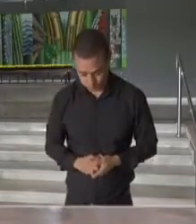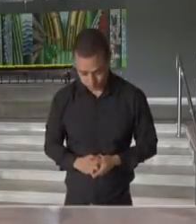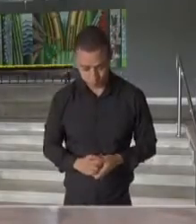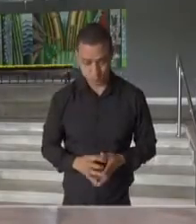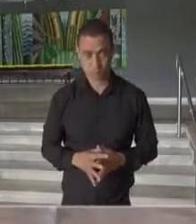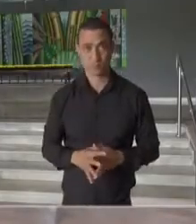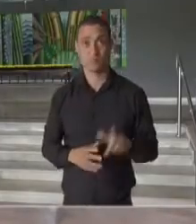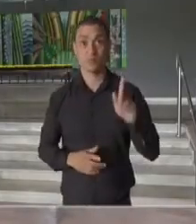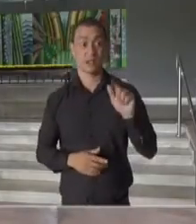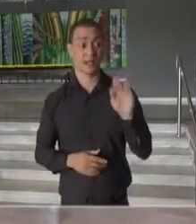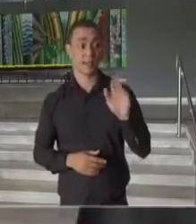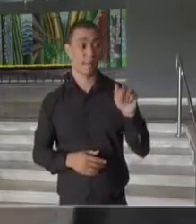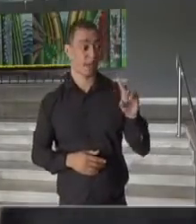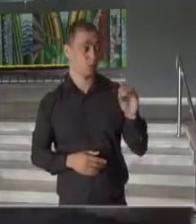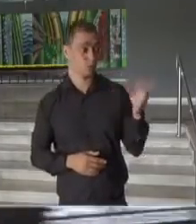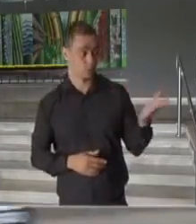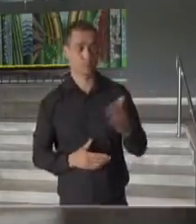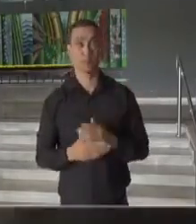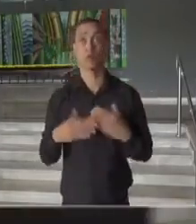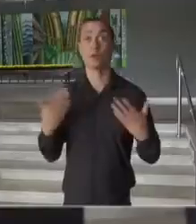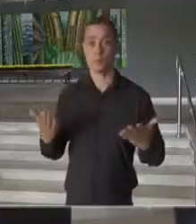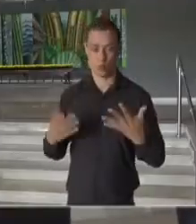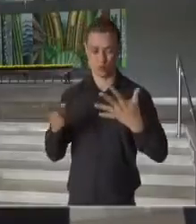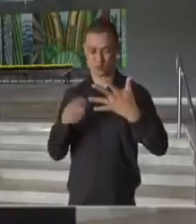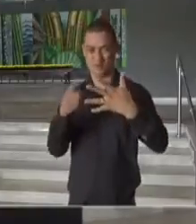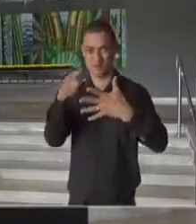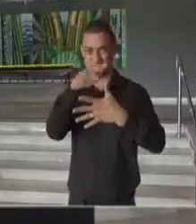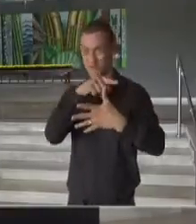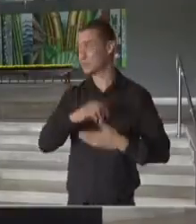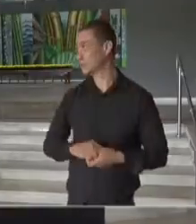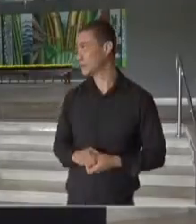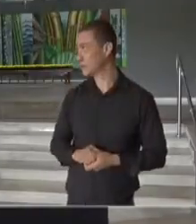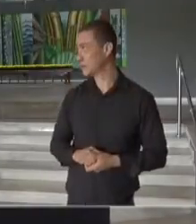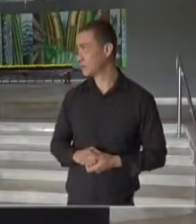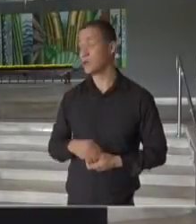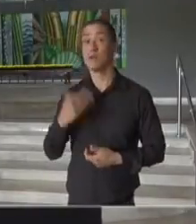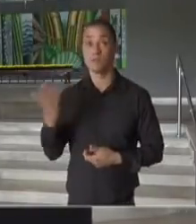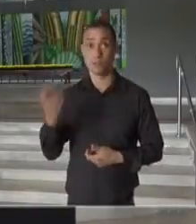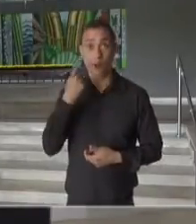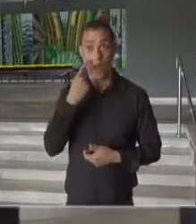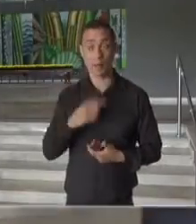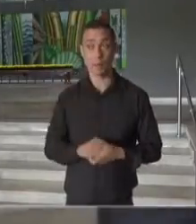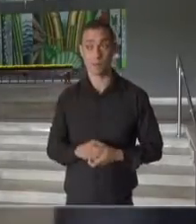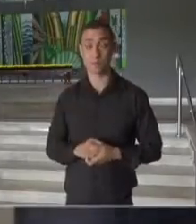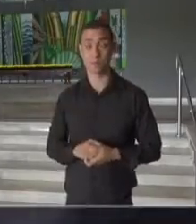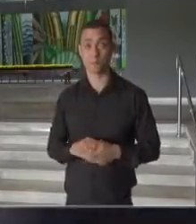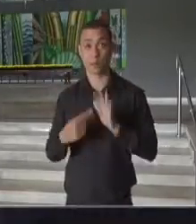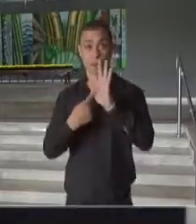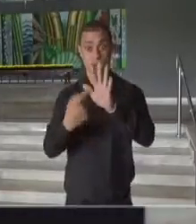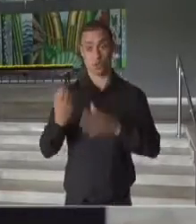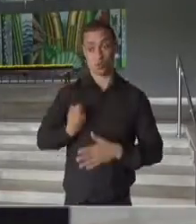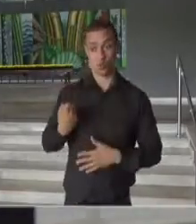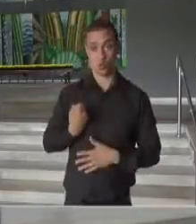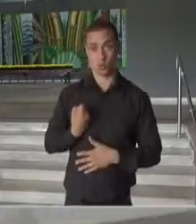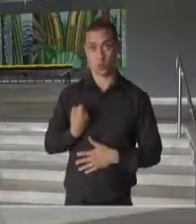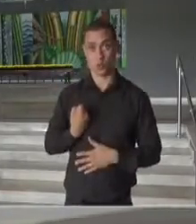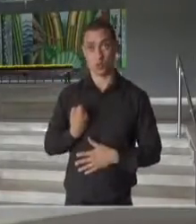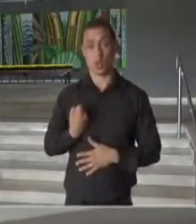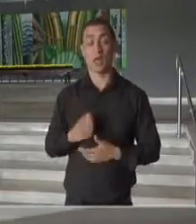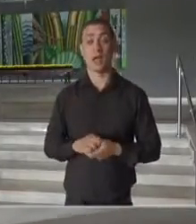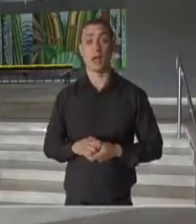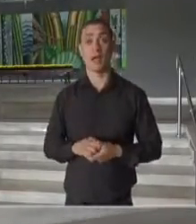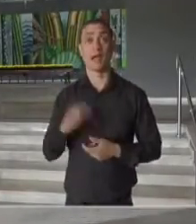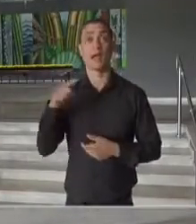Gabardo? Bem, os outros indicadores vamos lá trabalhar com o indicador que nos mostra